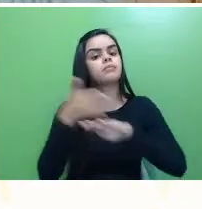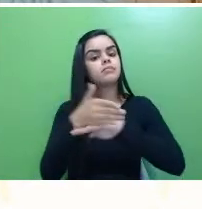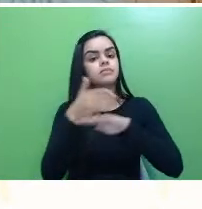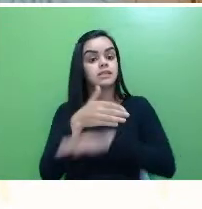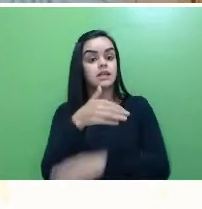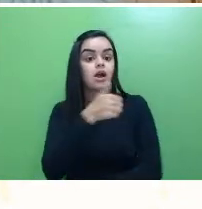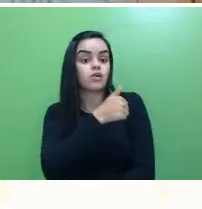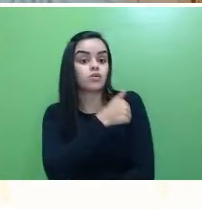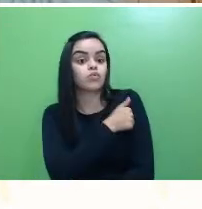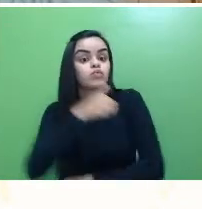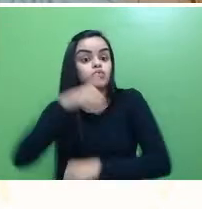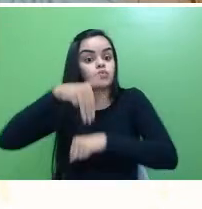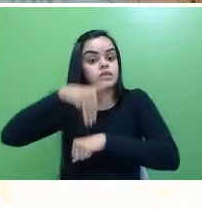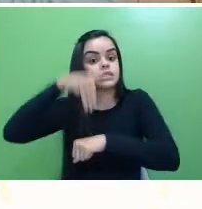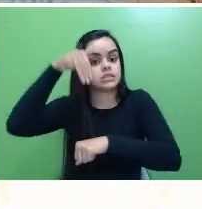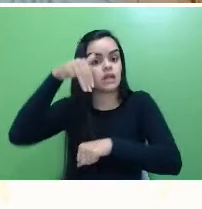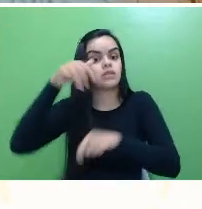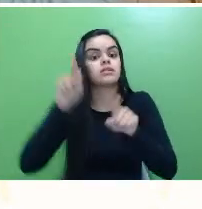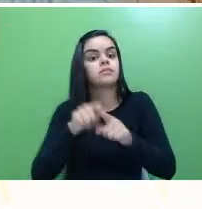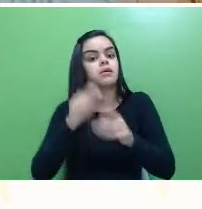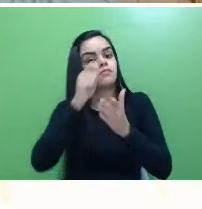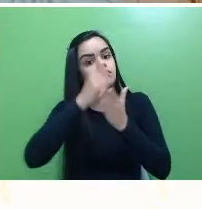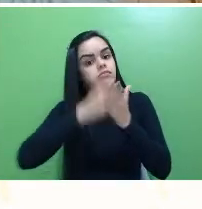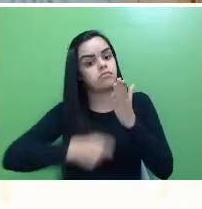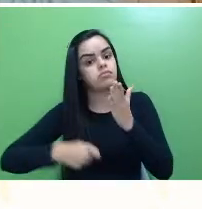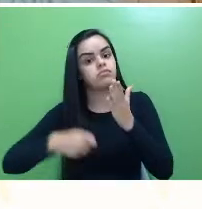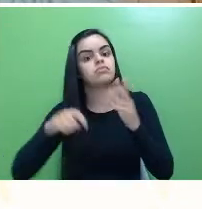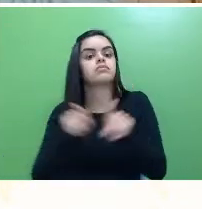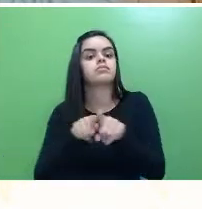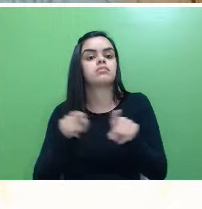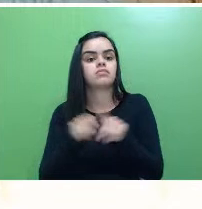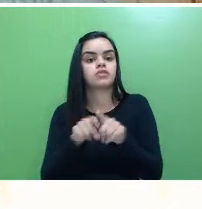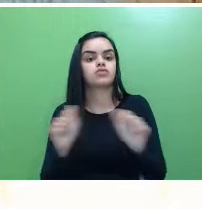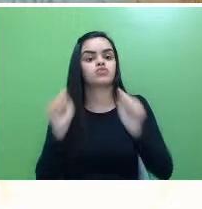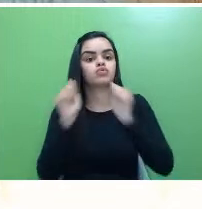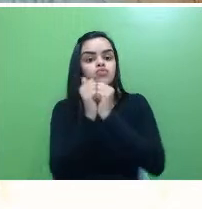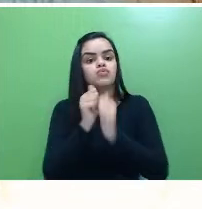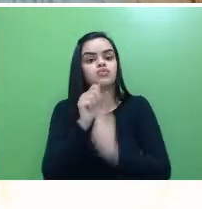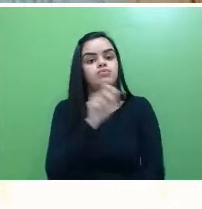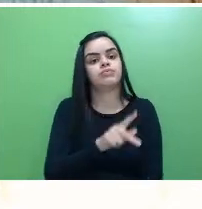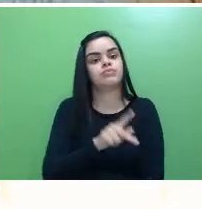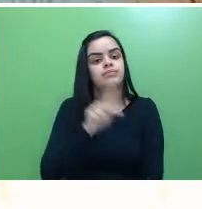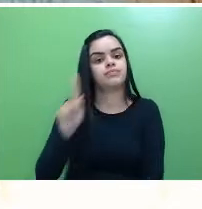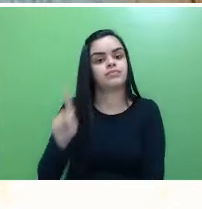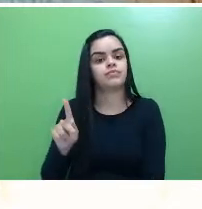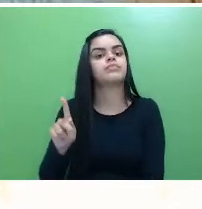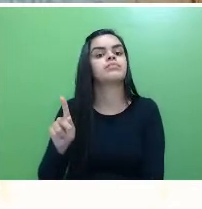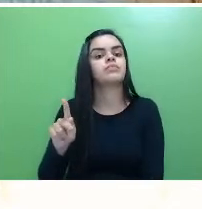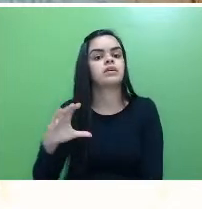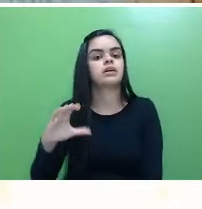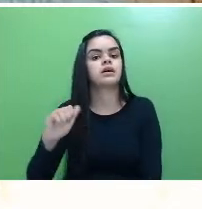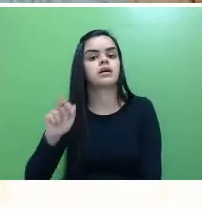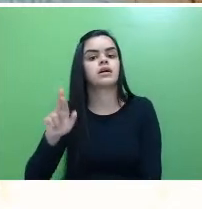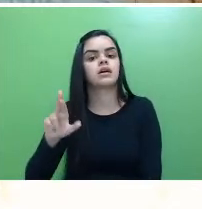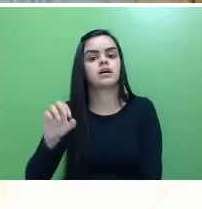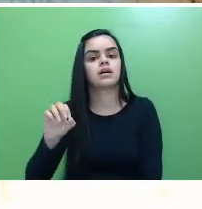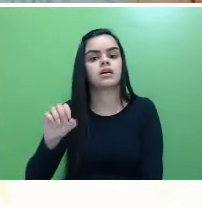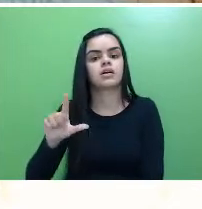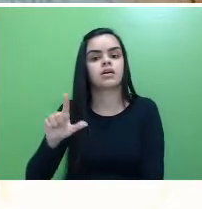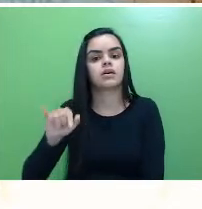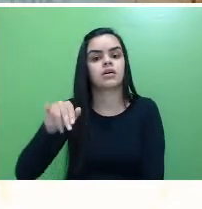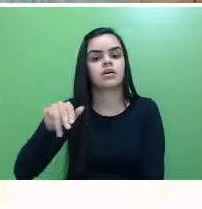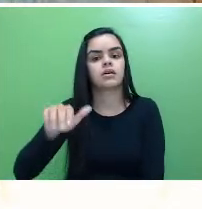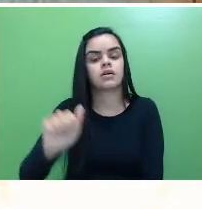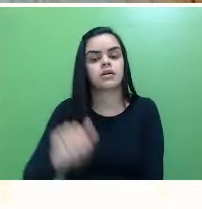estudantes do mestrado. Na foto ali, junto com a professora Carolina, do lado direito, né? A professora